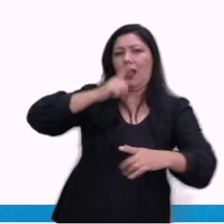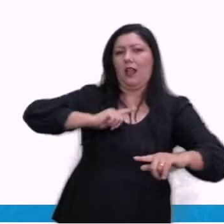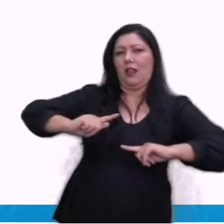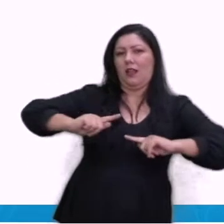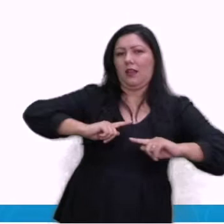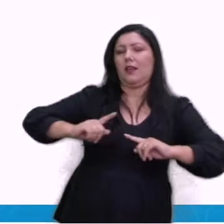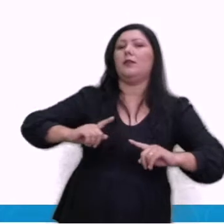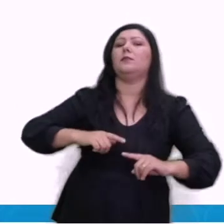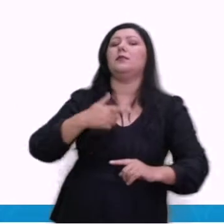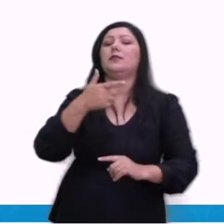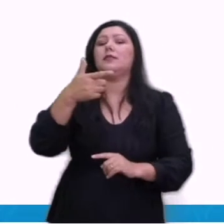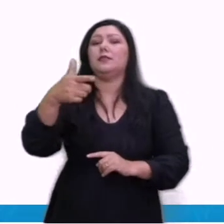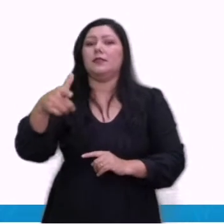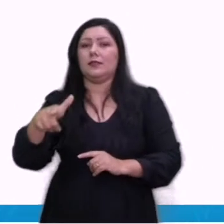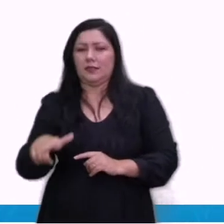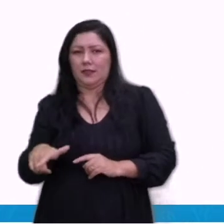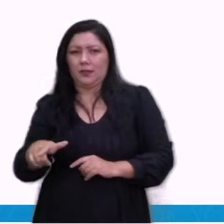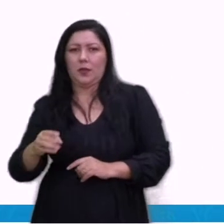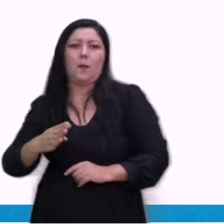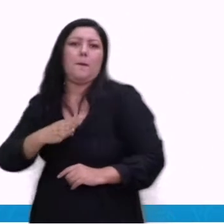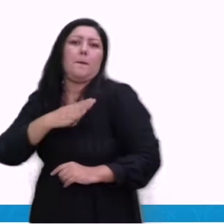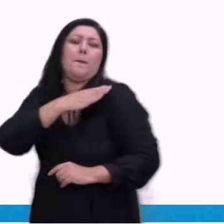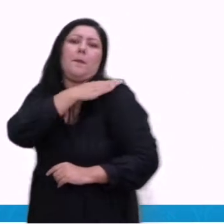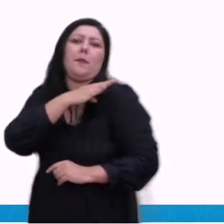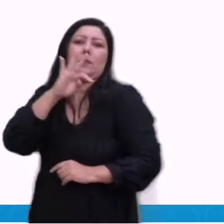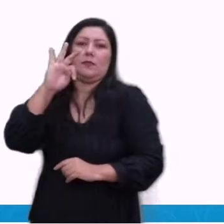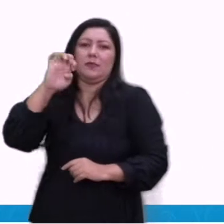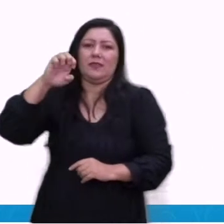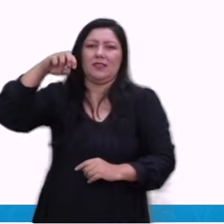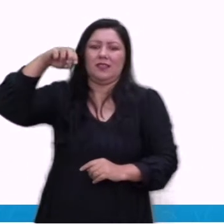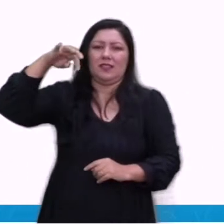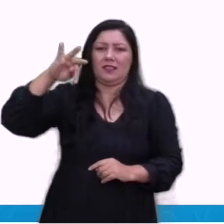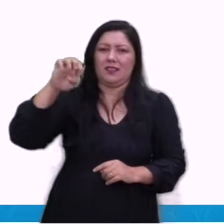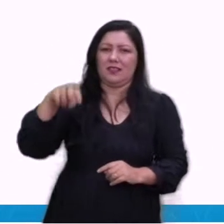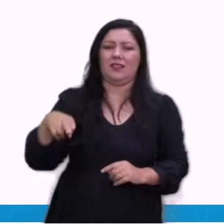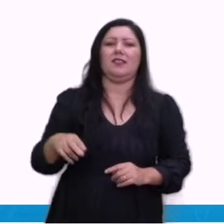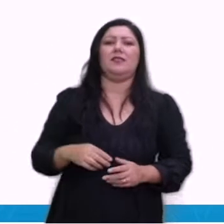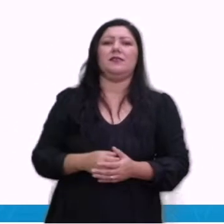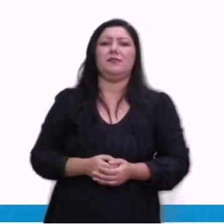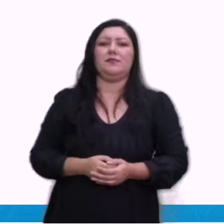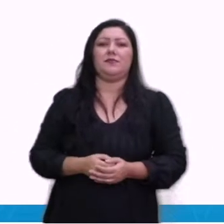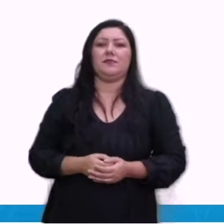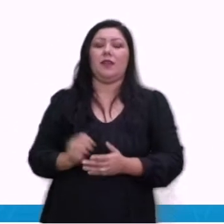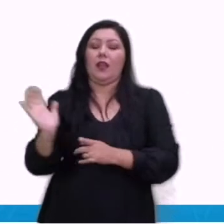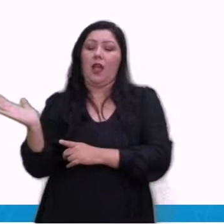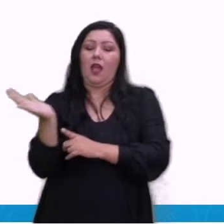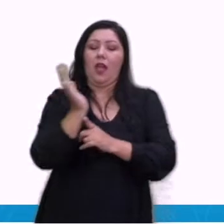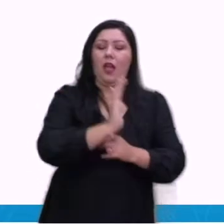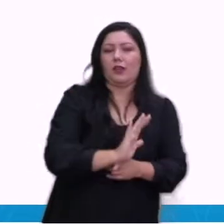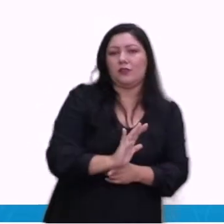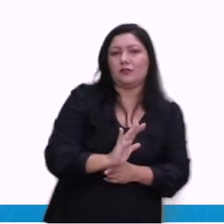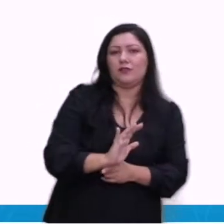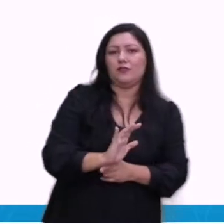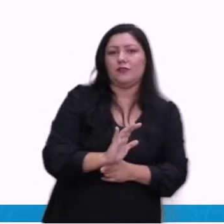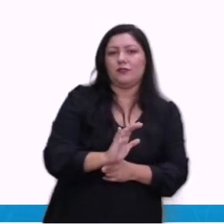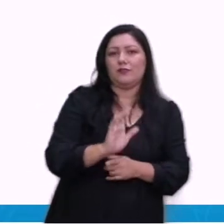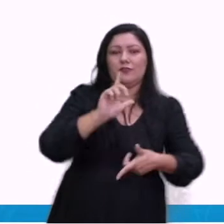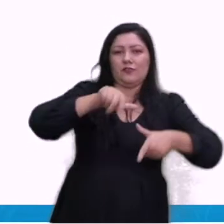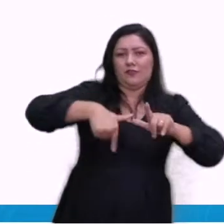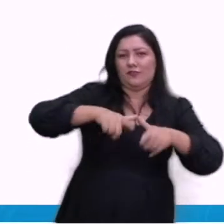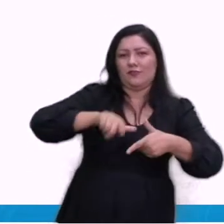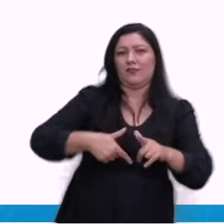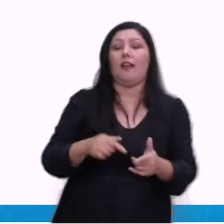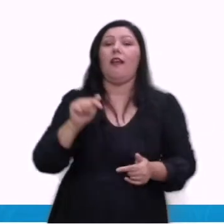a outra pelo marechal Petain, que colaborava com os nazistas, ou seja, um marechal